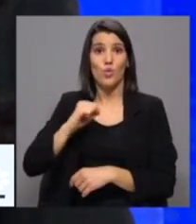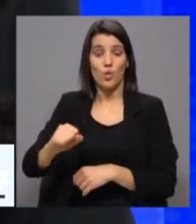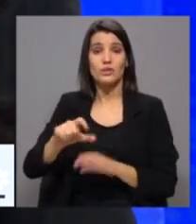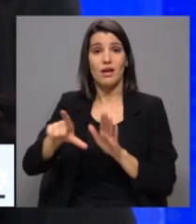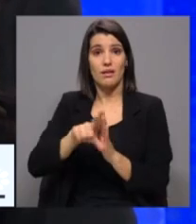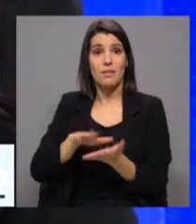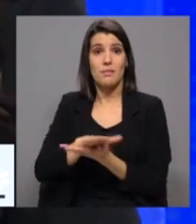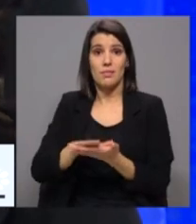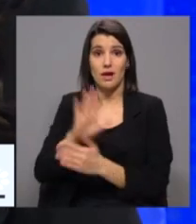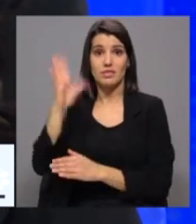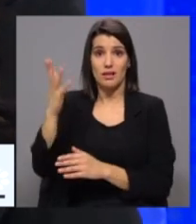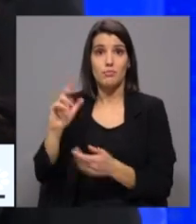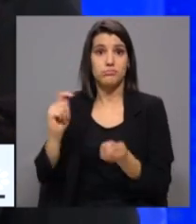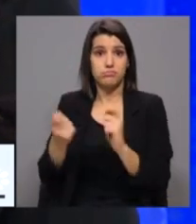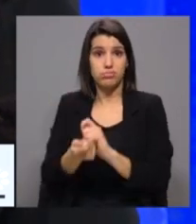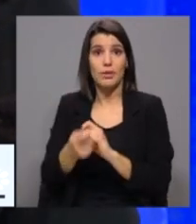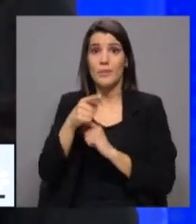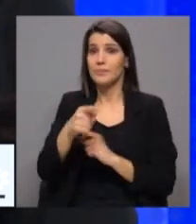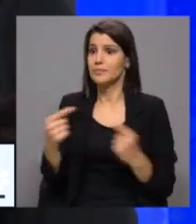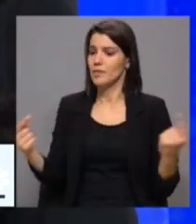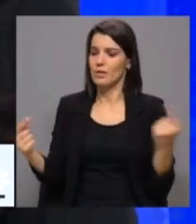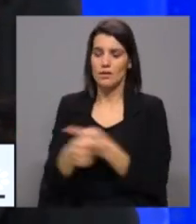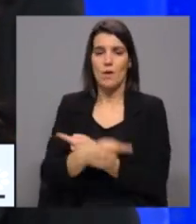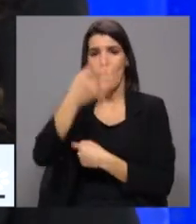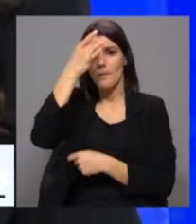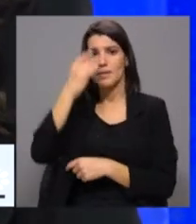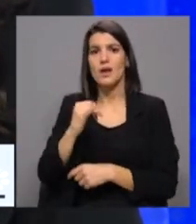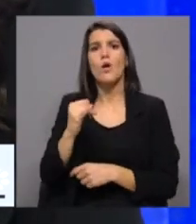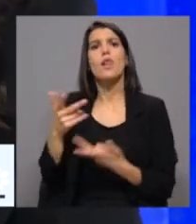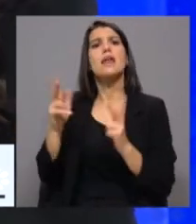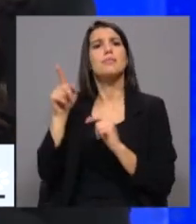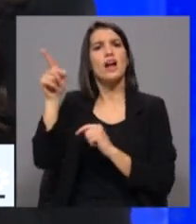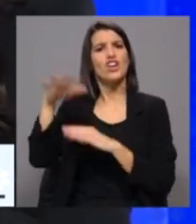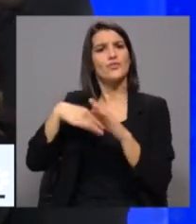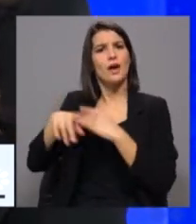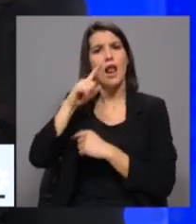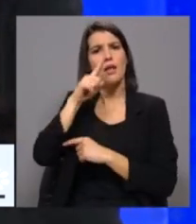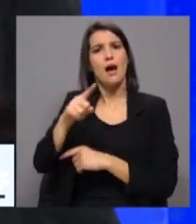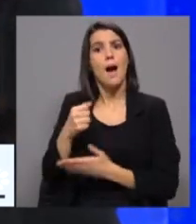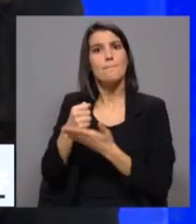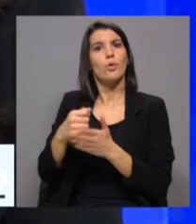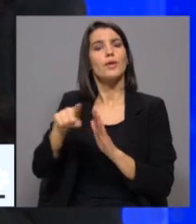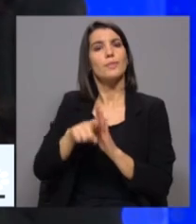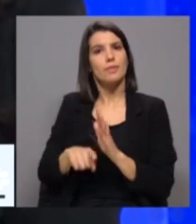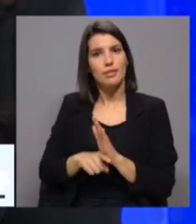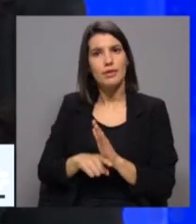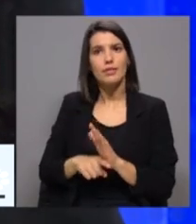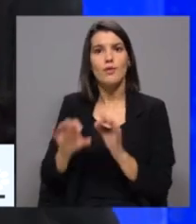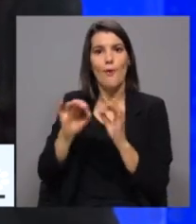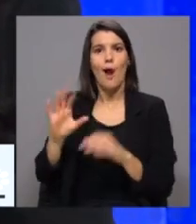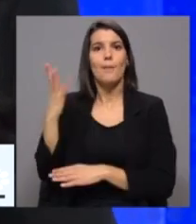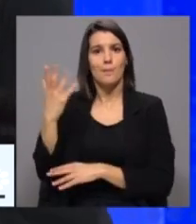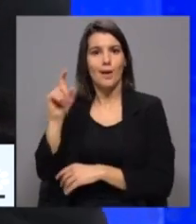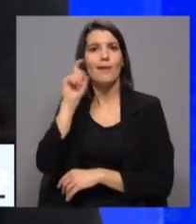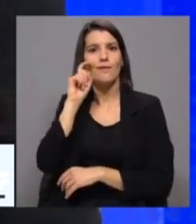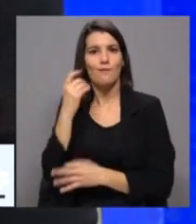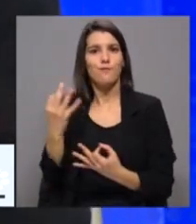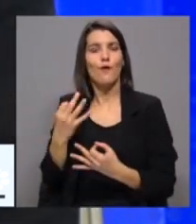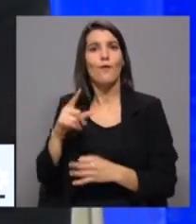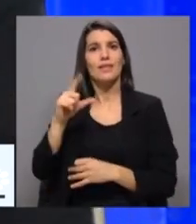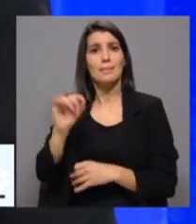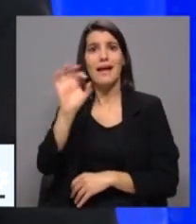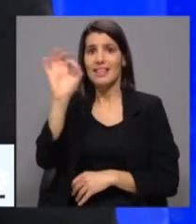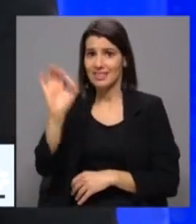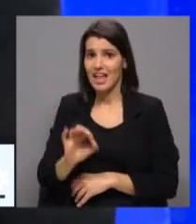Bases do Clima, que está em contraciclo com aquilo que os liberais, por exemplo, na Alemanha, fizeram, que apoiam medidas, como acho que o PAN tem defendido, incluindo a taxa de